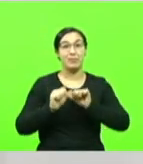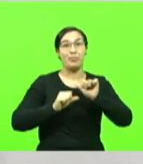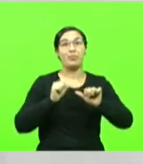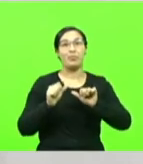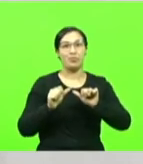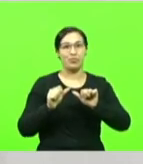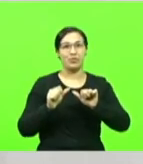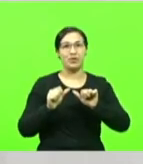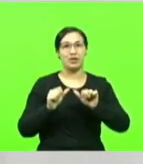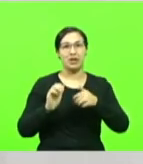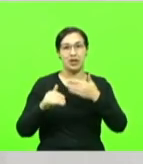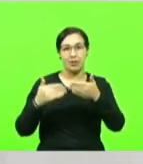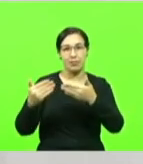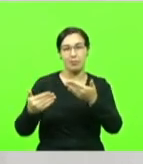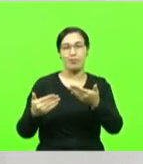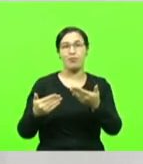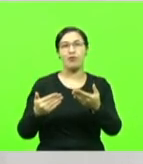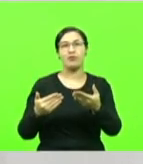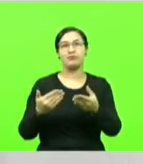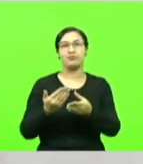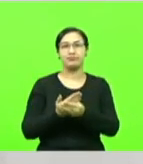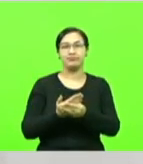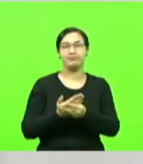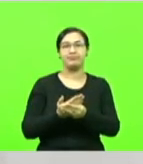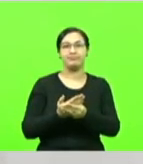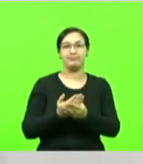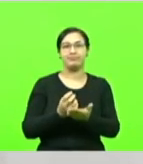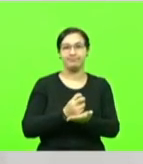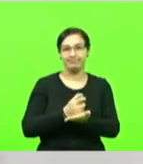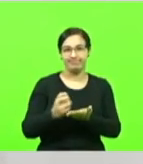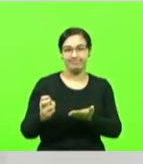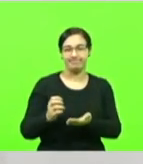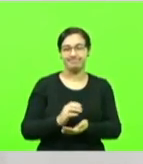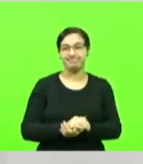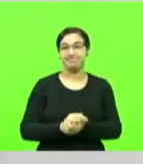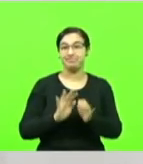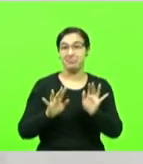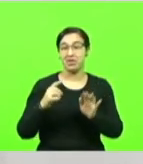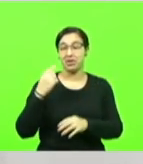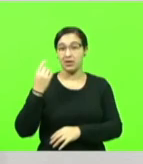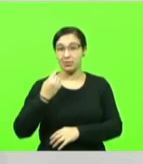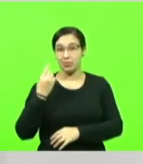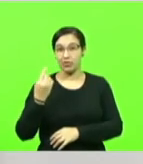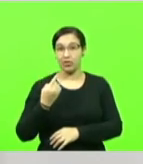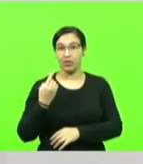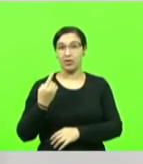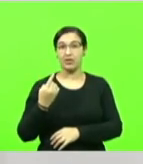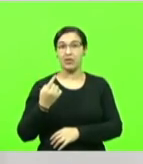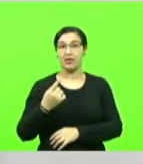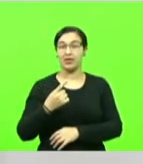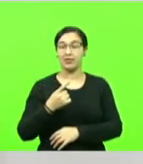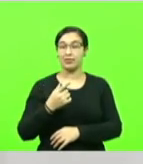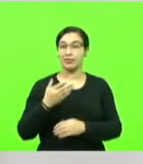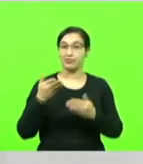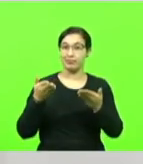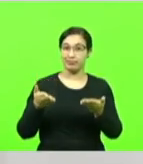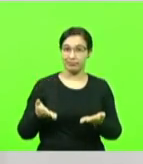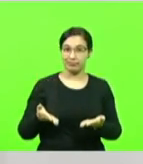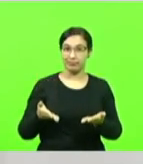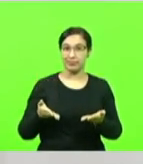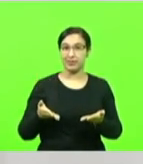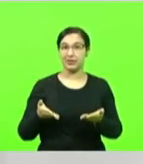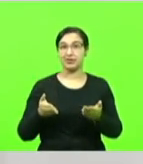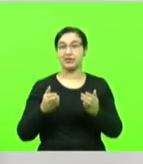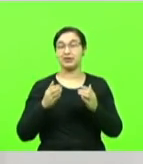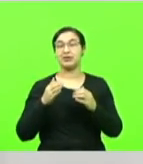Mas nenhum deputado, ninguém que exerce mandato em Santa Catarina, pode permitir que se minta.